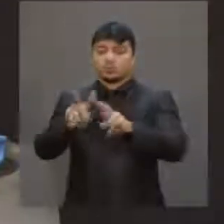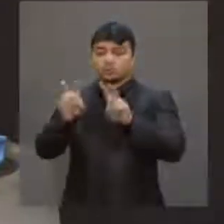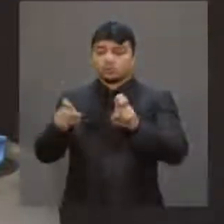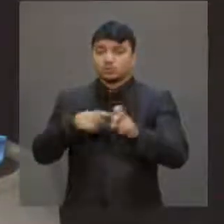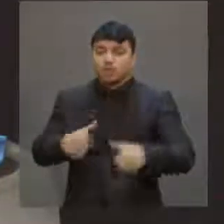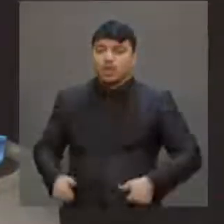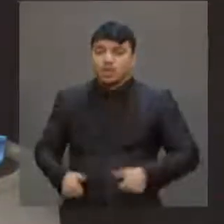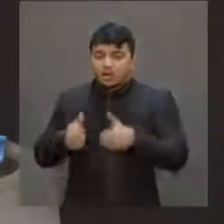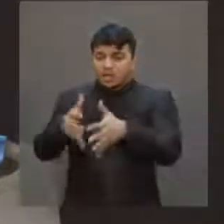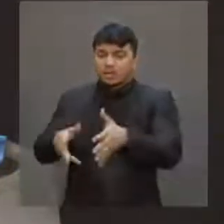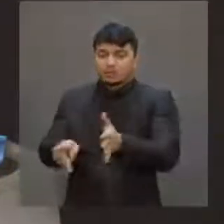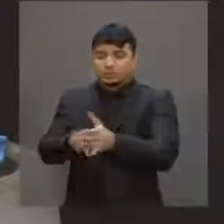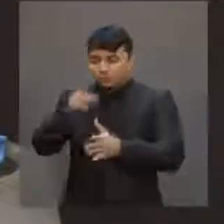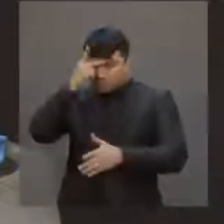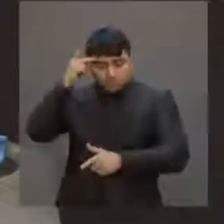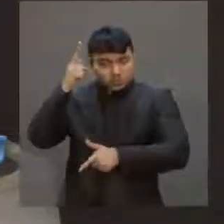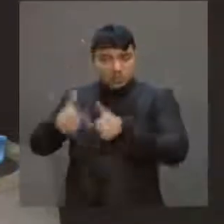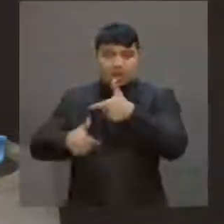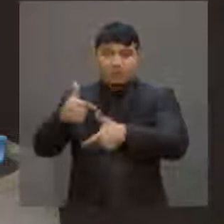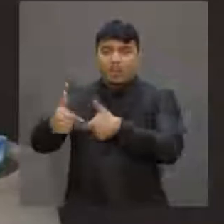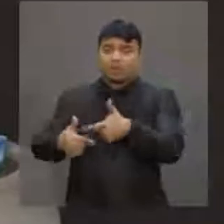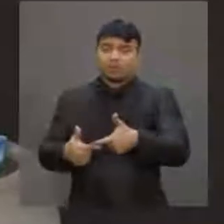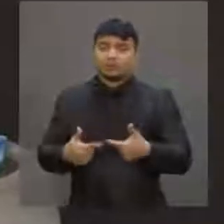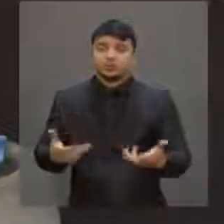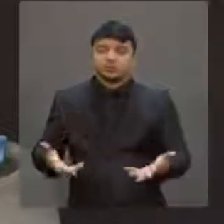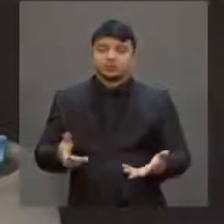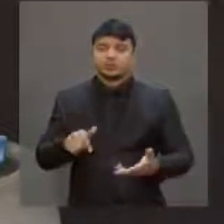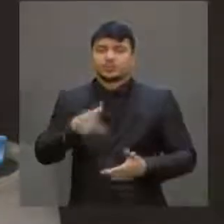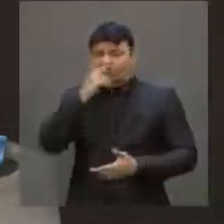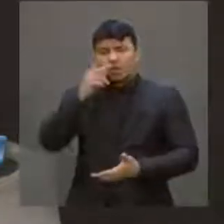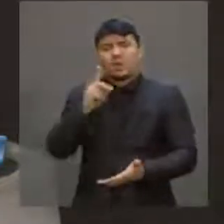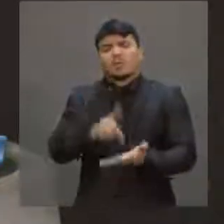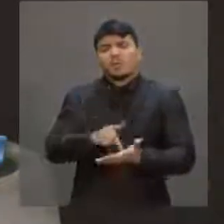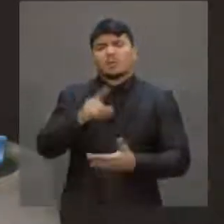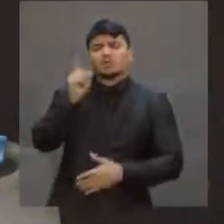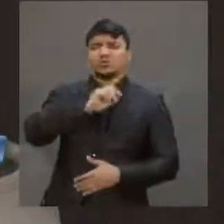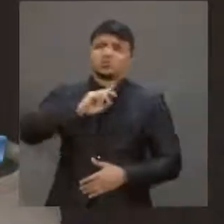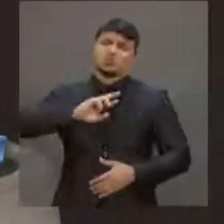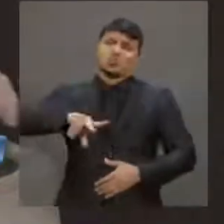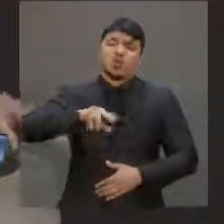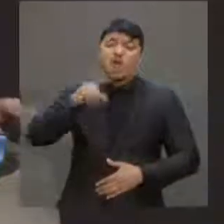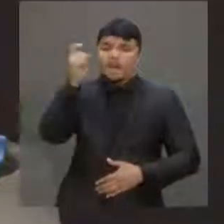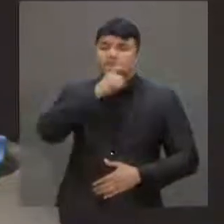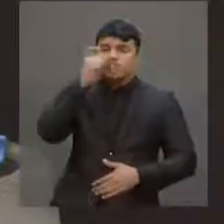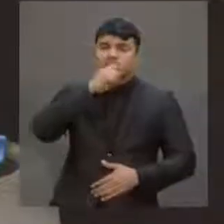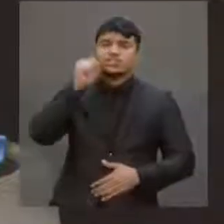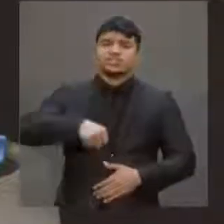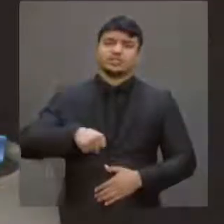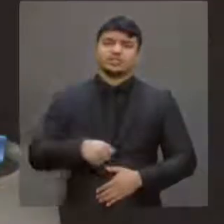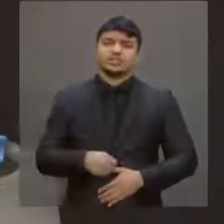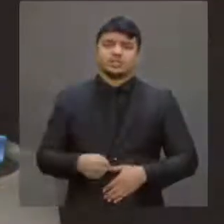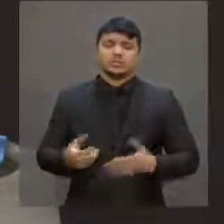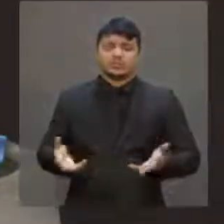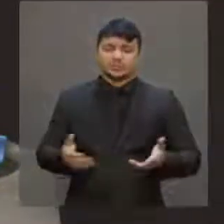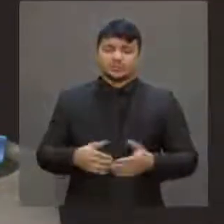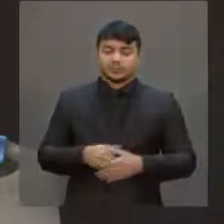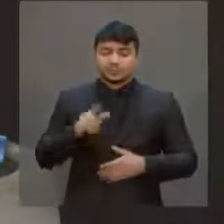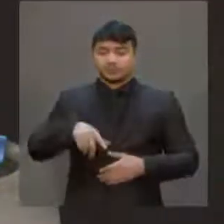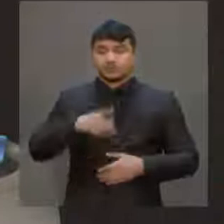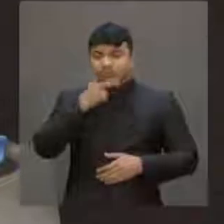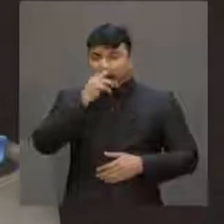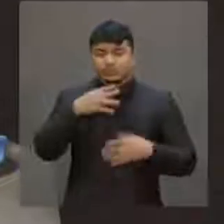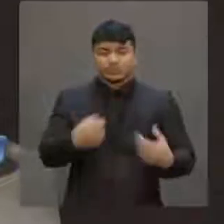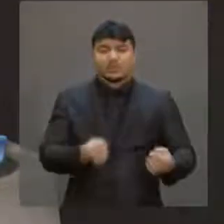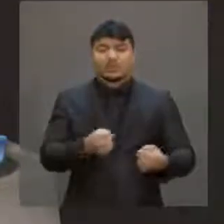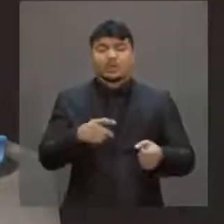custo da mão de obra, isso é uma inverdade, uma mentira, sobretudo para legitimar a